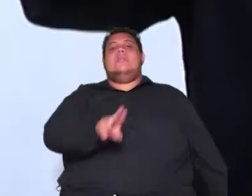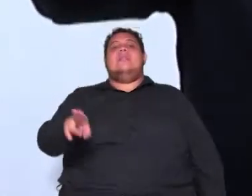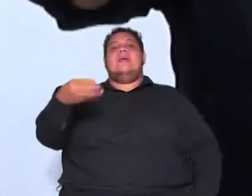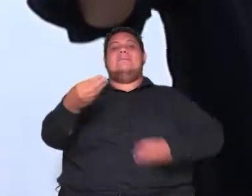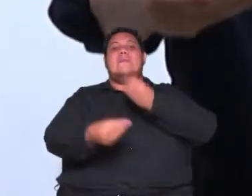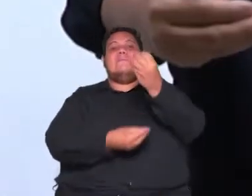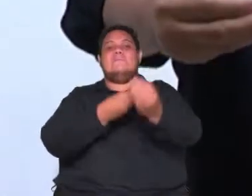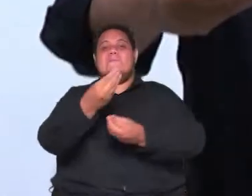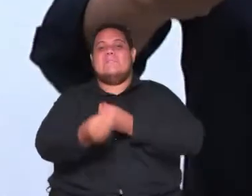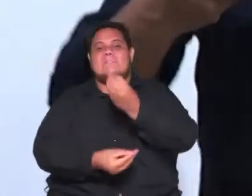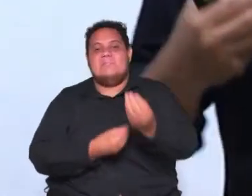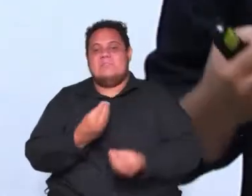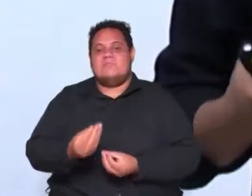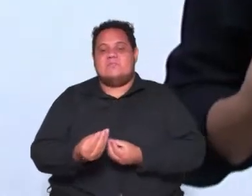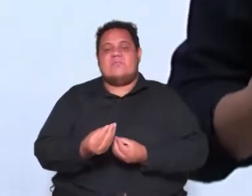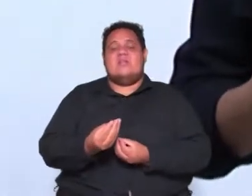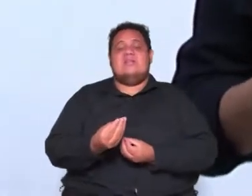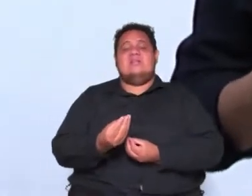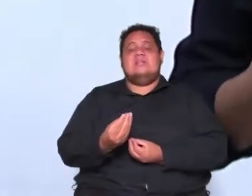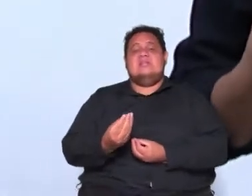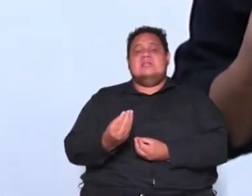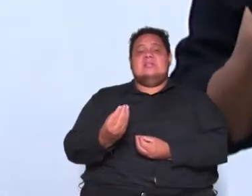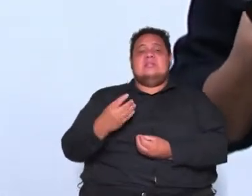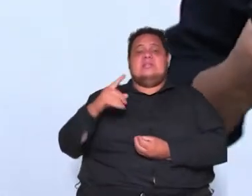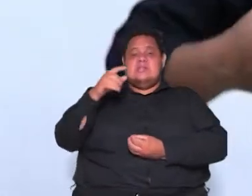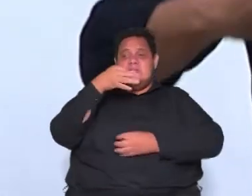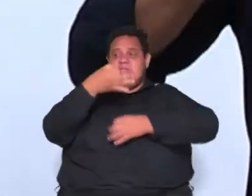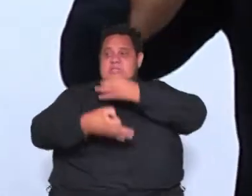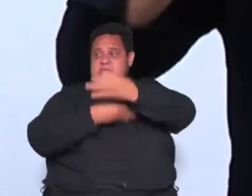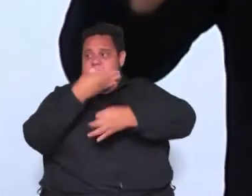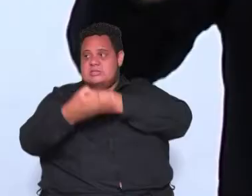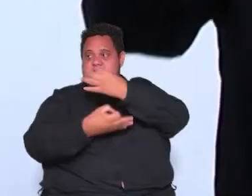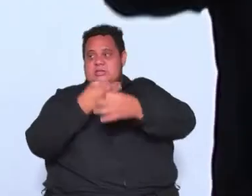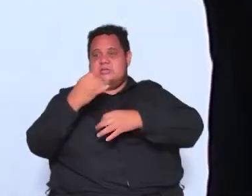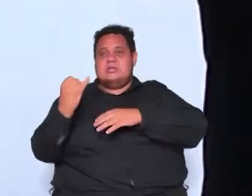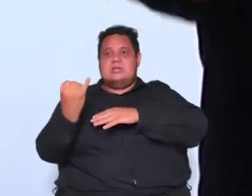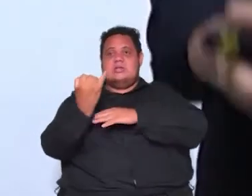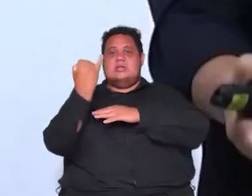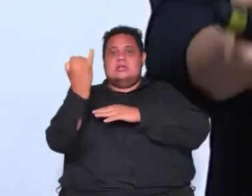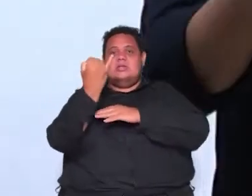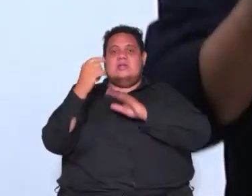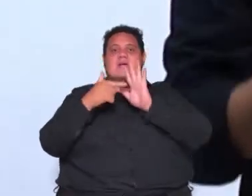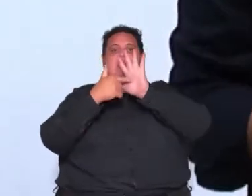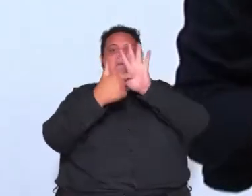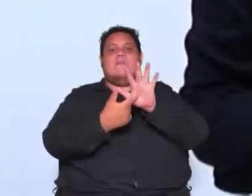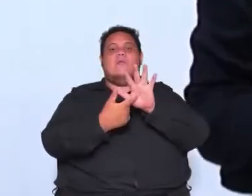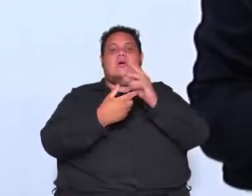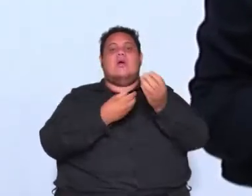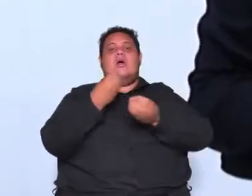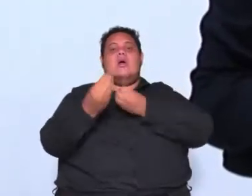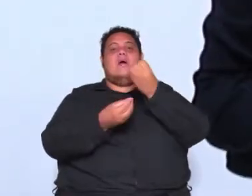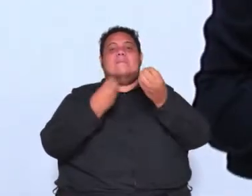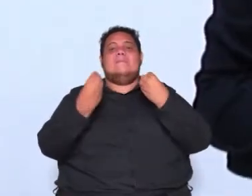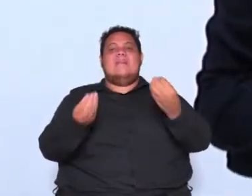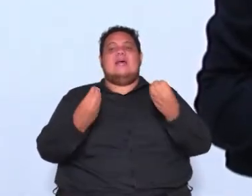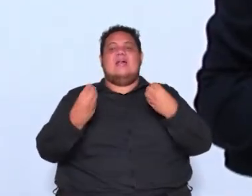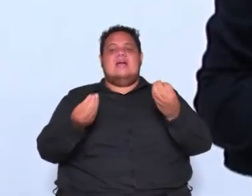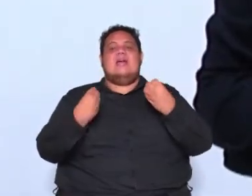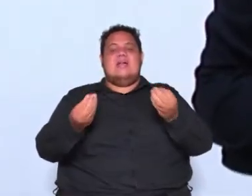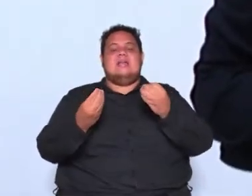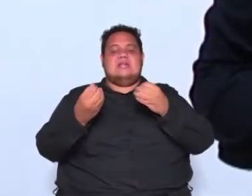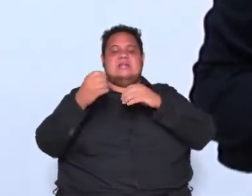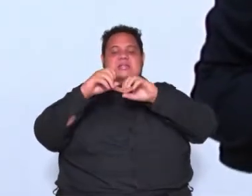combustível tá as ideias iluministas foram combustível para a